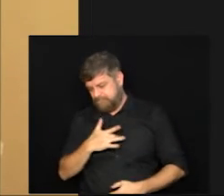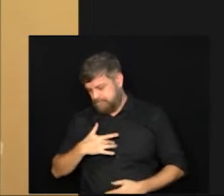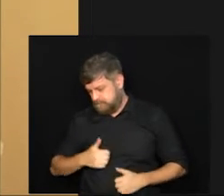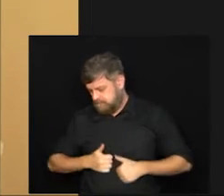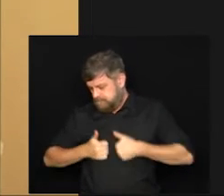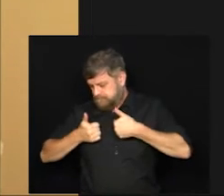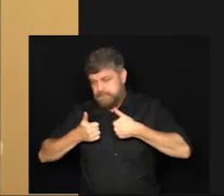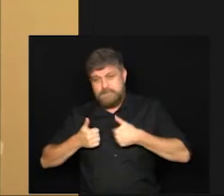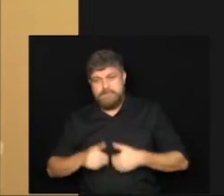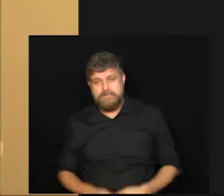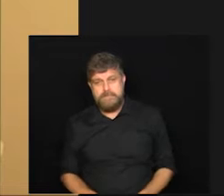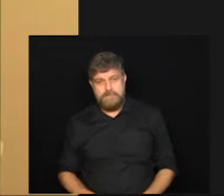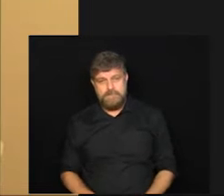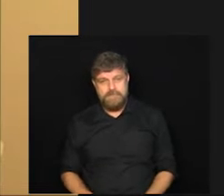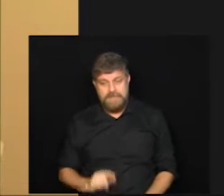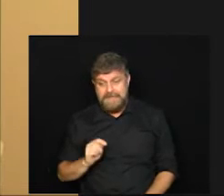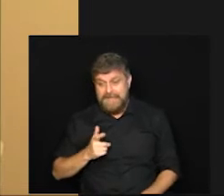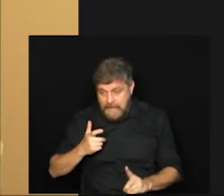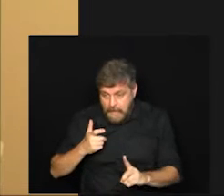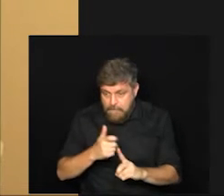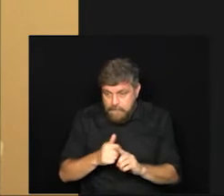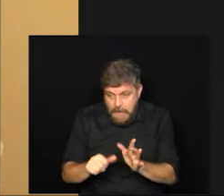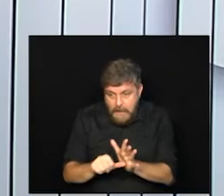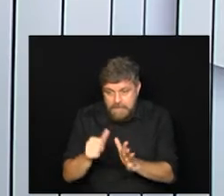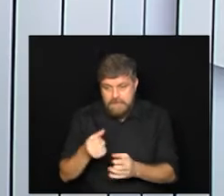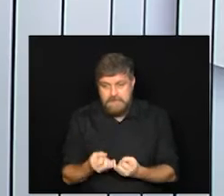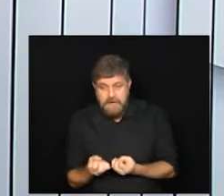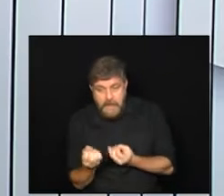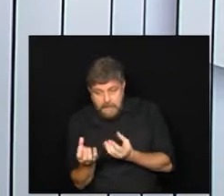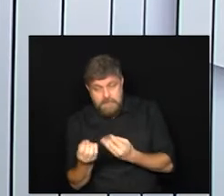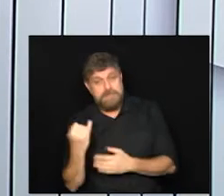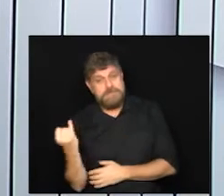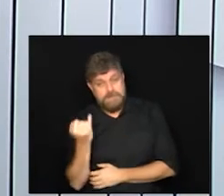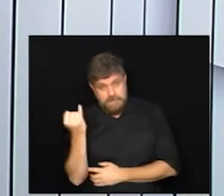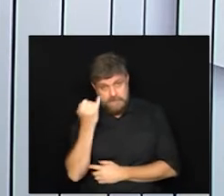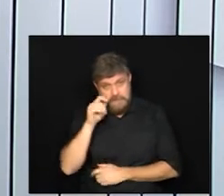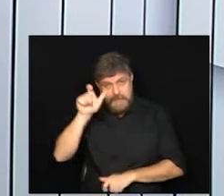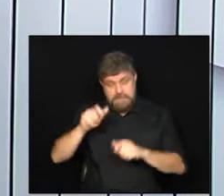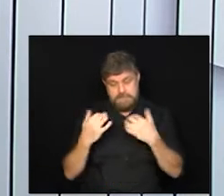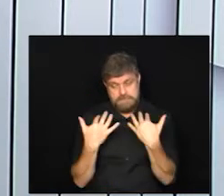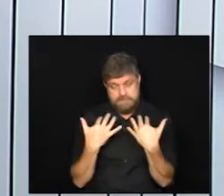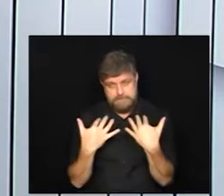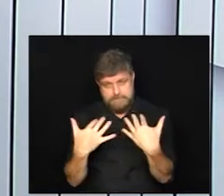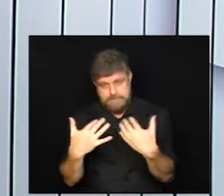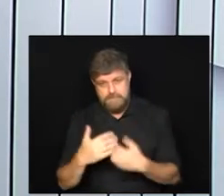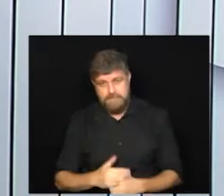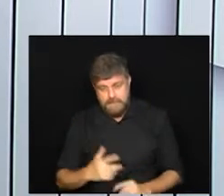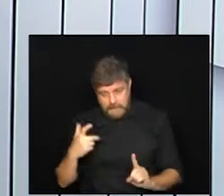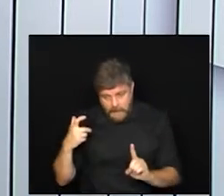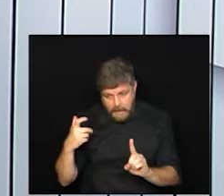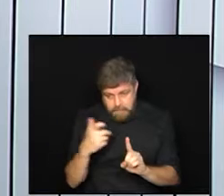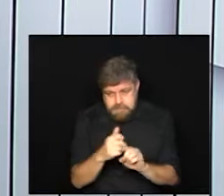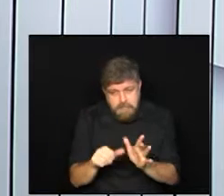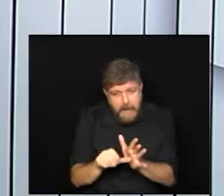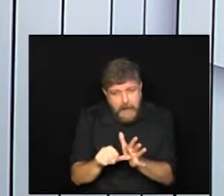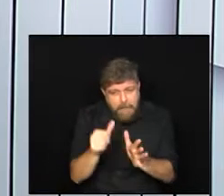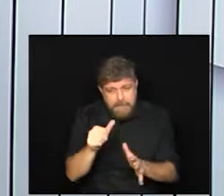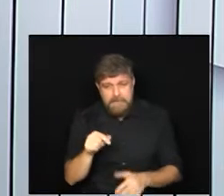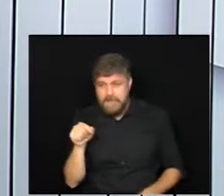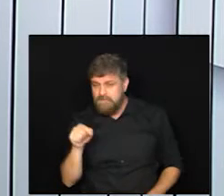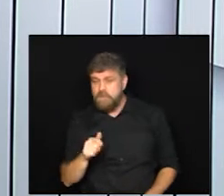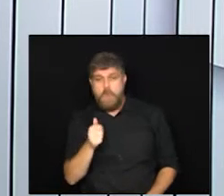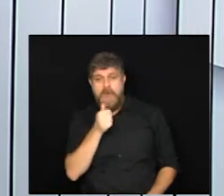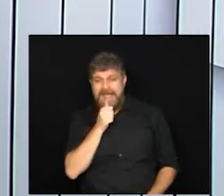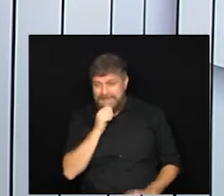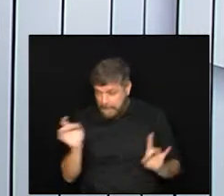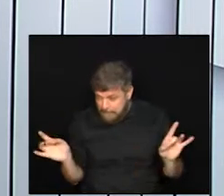população então essa é uma informação importante para você que está nos acompanhando tomou a primeira dose você ainda